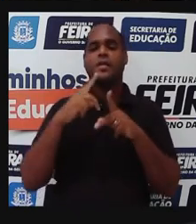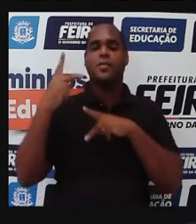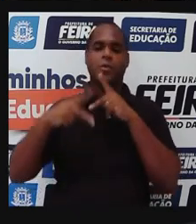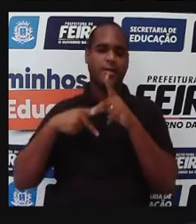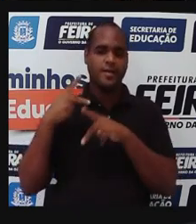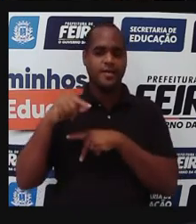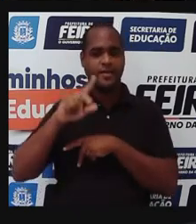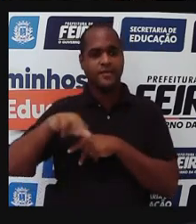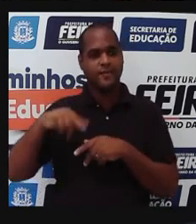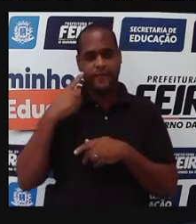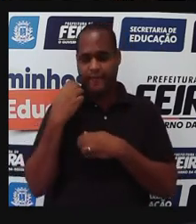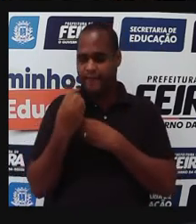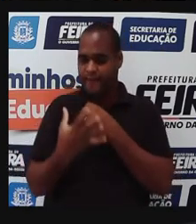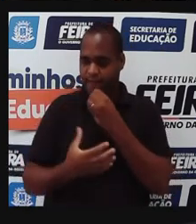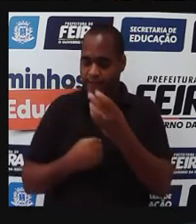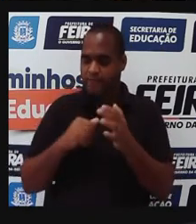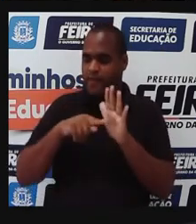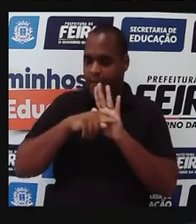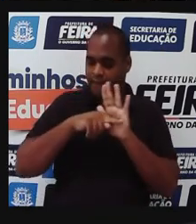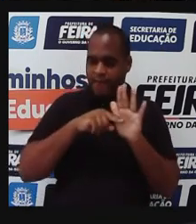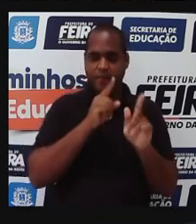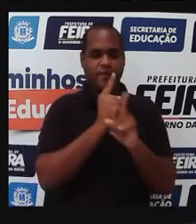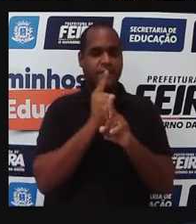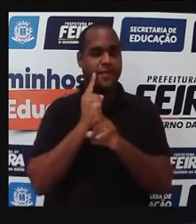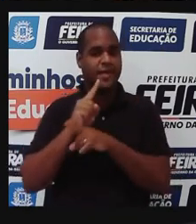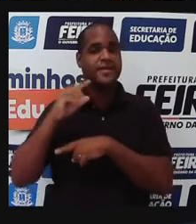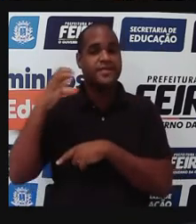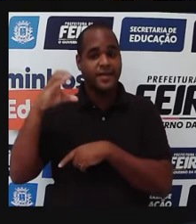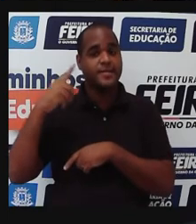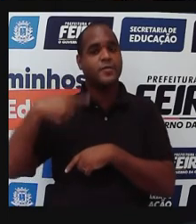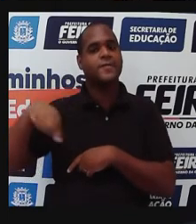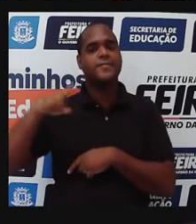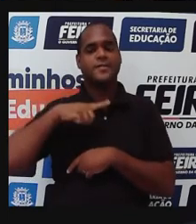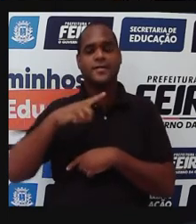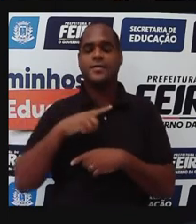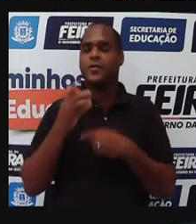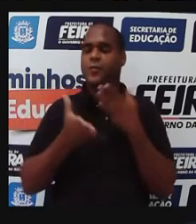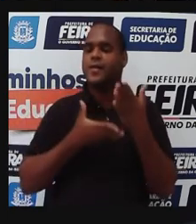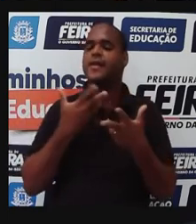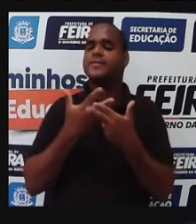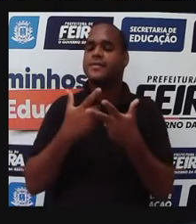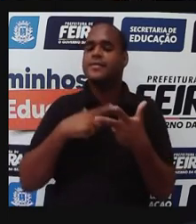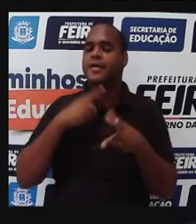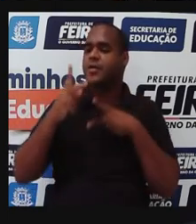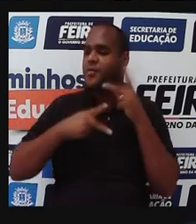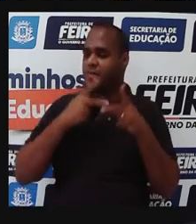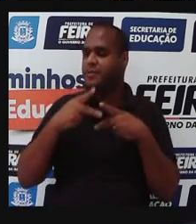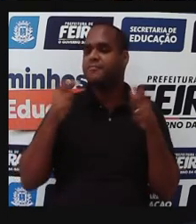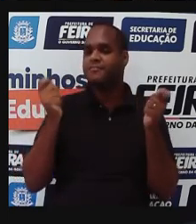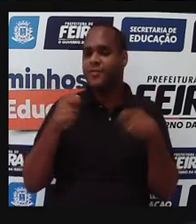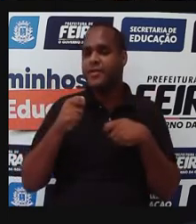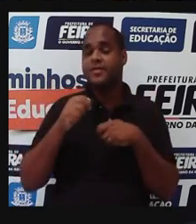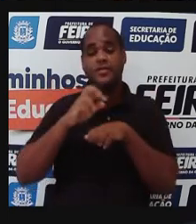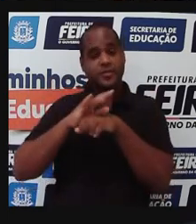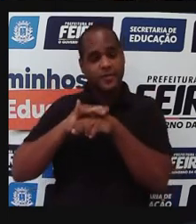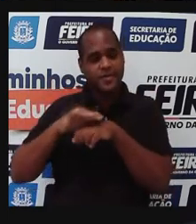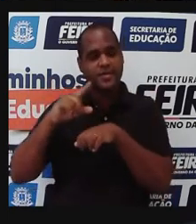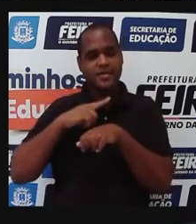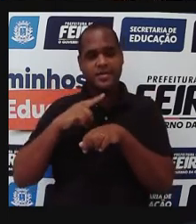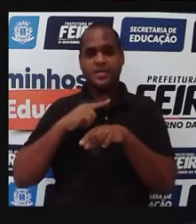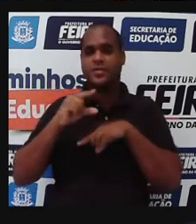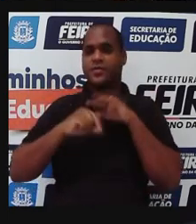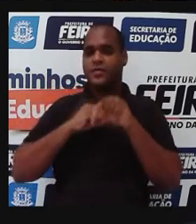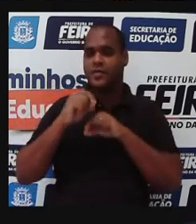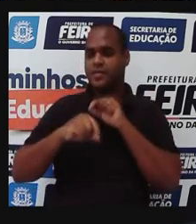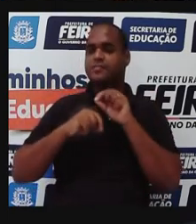públicas, em investimento, a pesquisa, a ciência, para que a gente cuide da nossa própria população, para que essas doenças, elas deixem